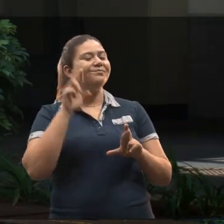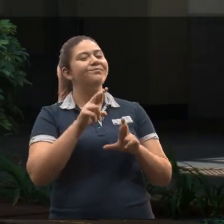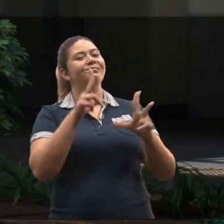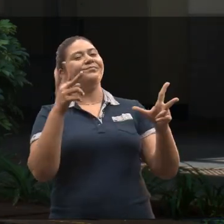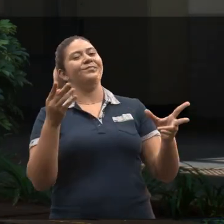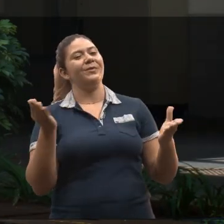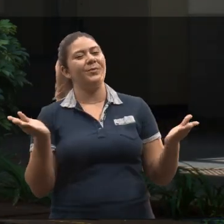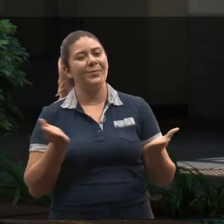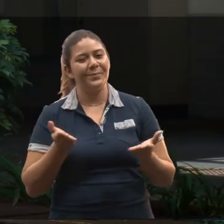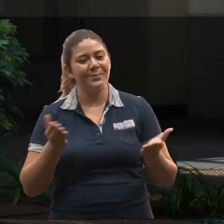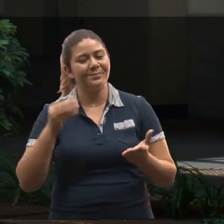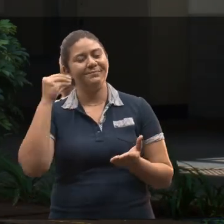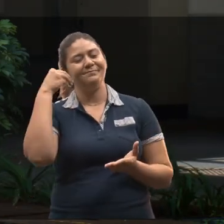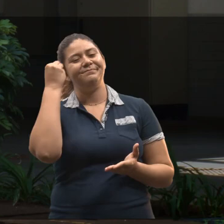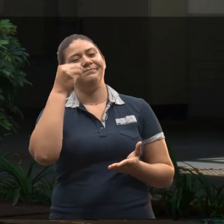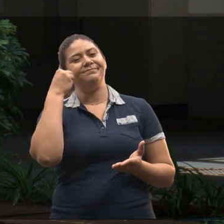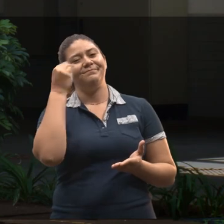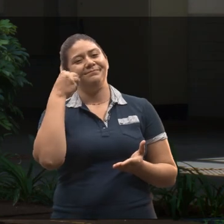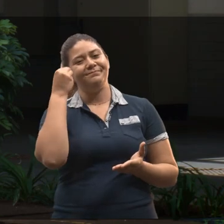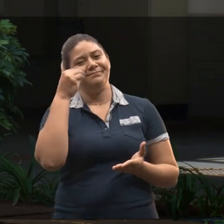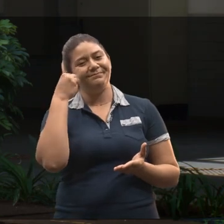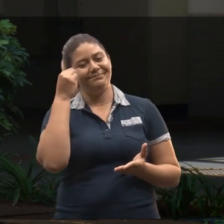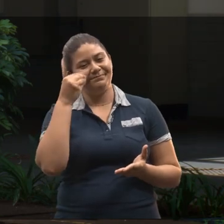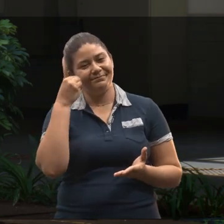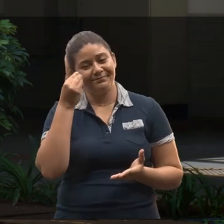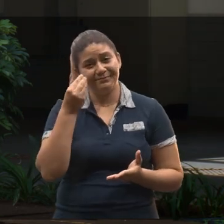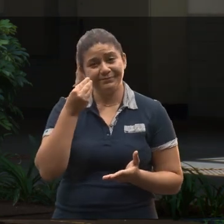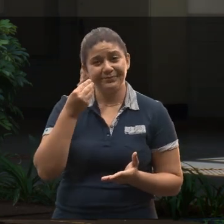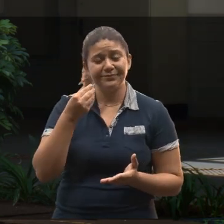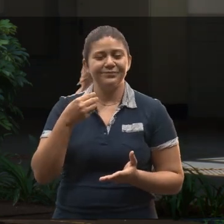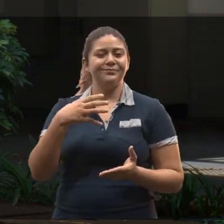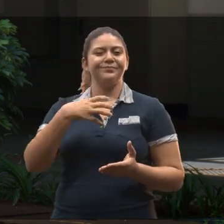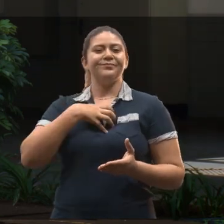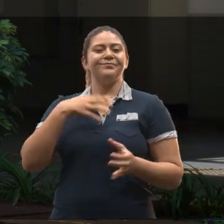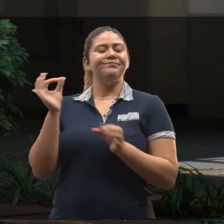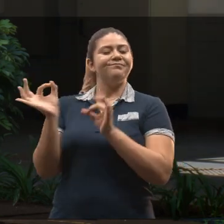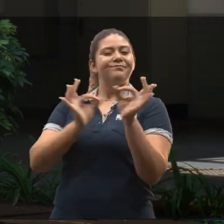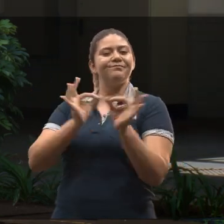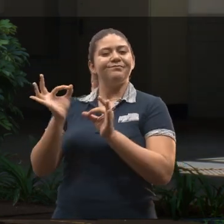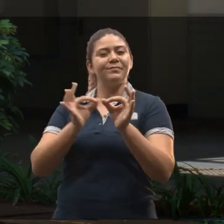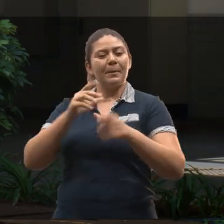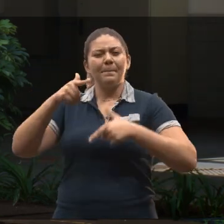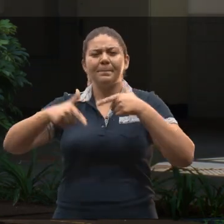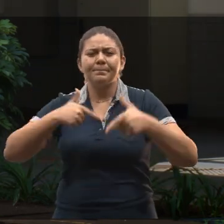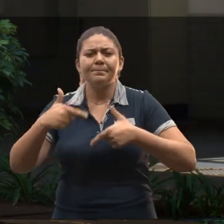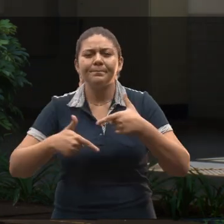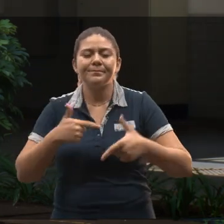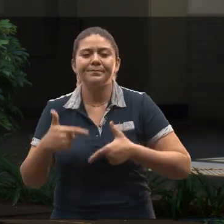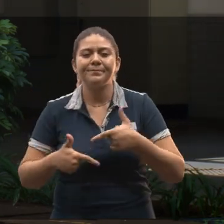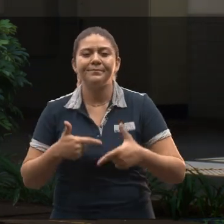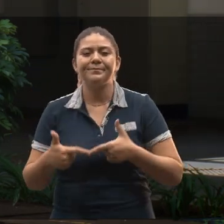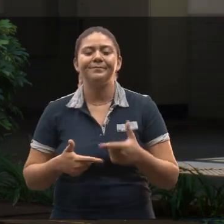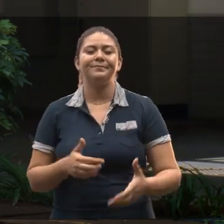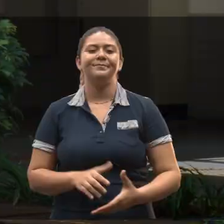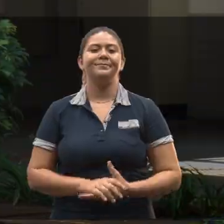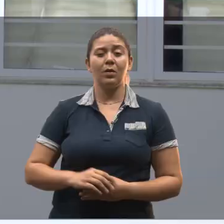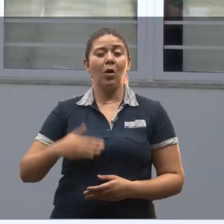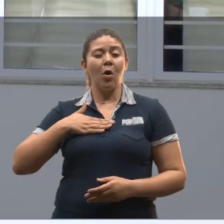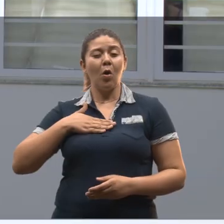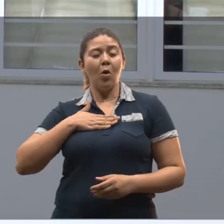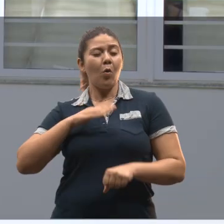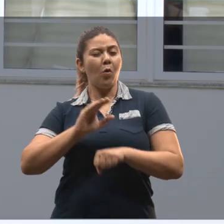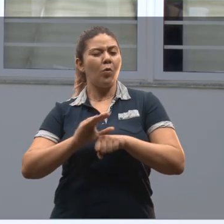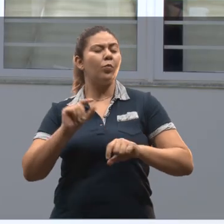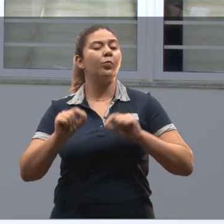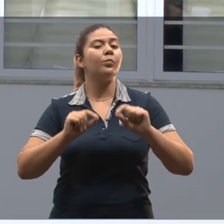diferente, posso dizer que hoje eu saí com uma experiência que eu não imaginava que eu pudesse ter e uma bagagem preparada para poder encarar o mercado de trabalho.